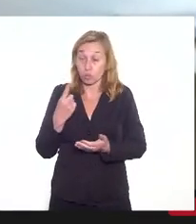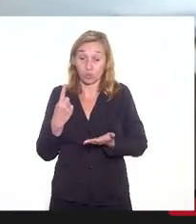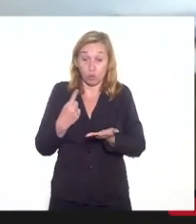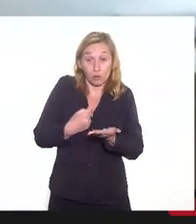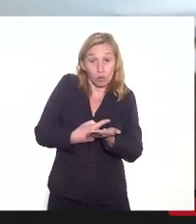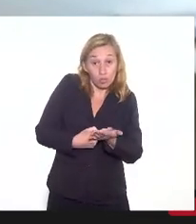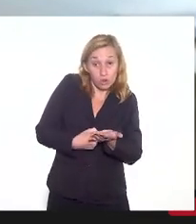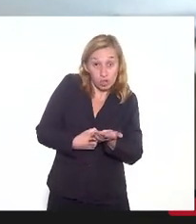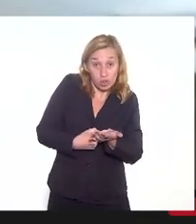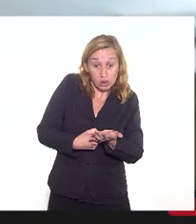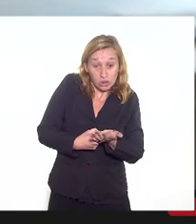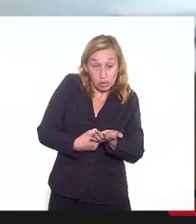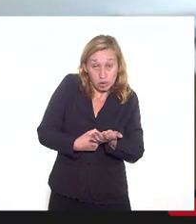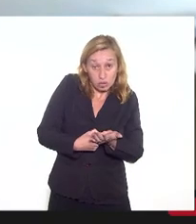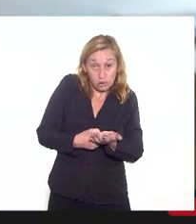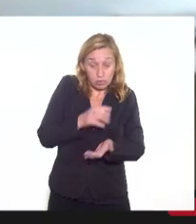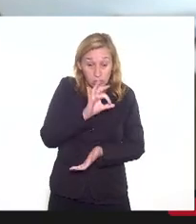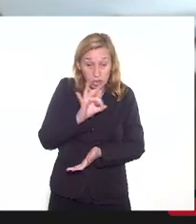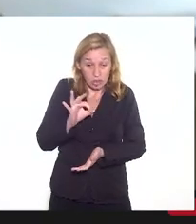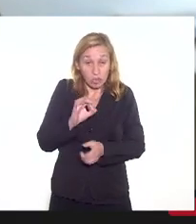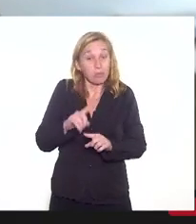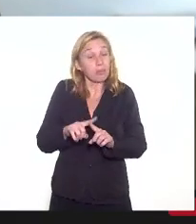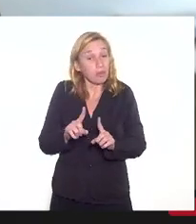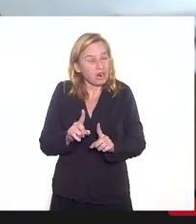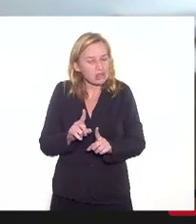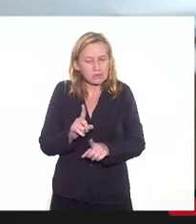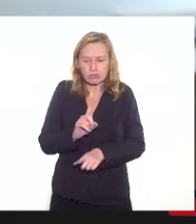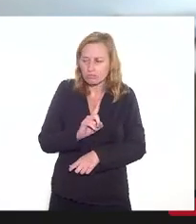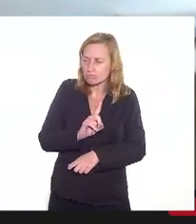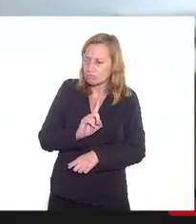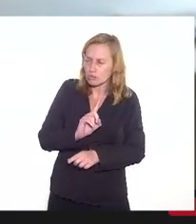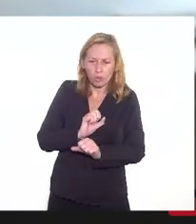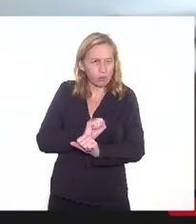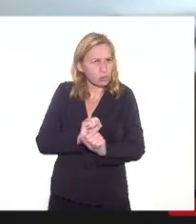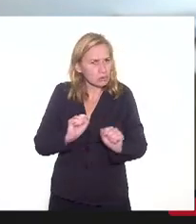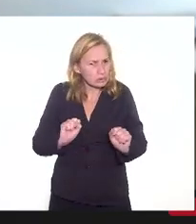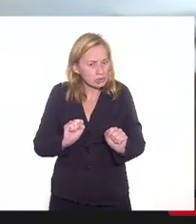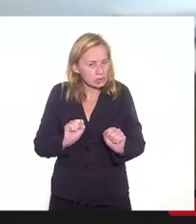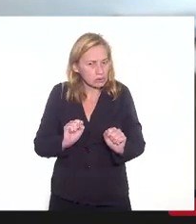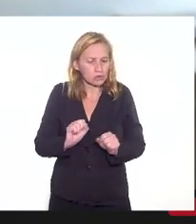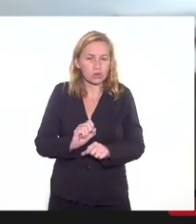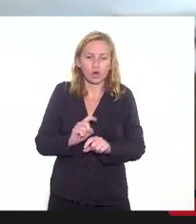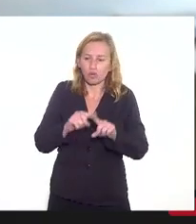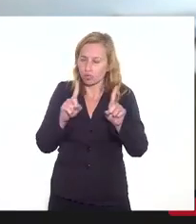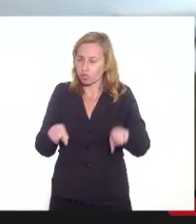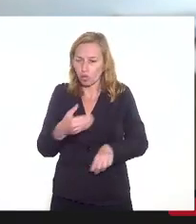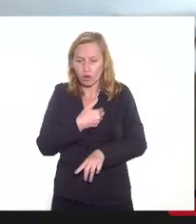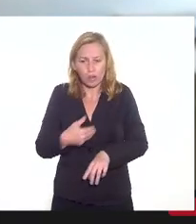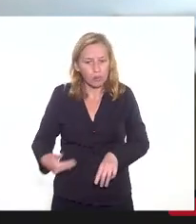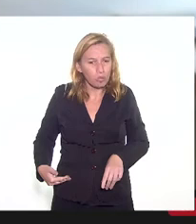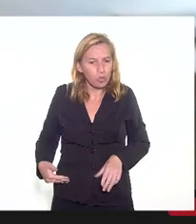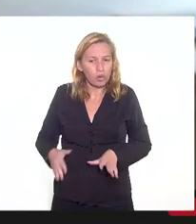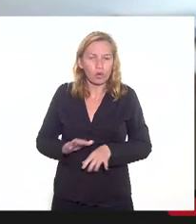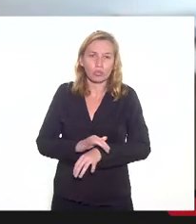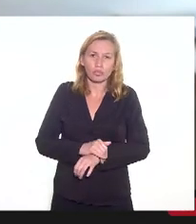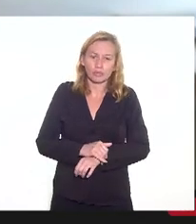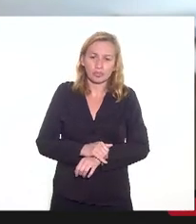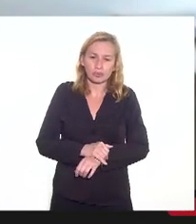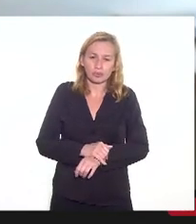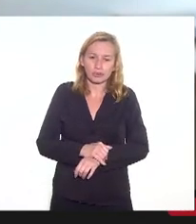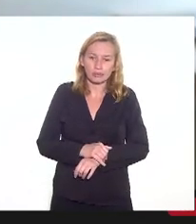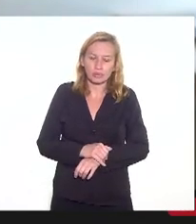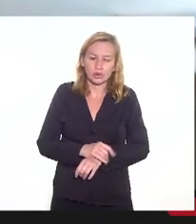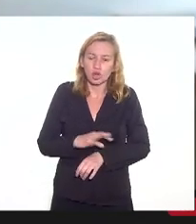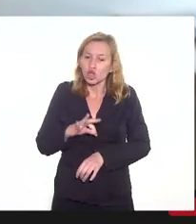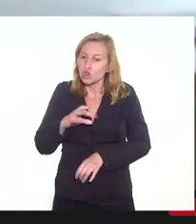intercentual, etc., mas não é possível o funcionamento público mediante tudo